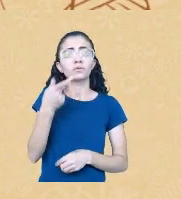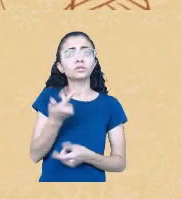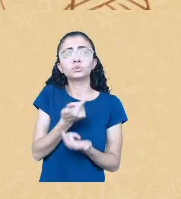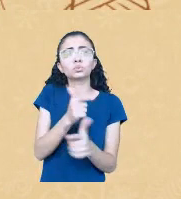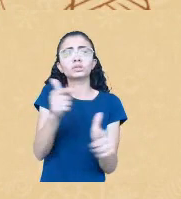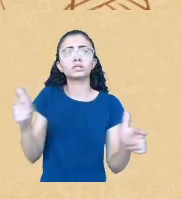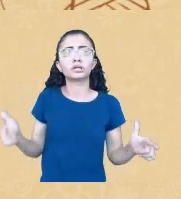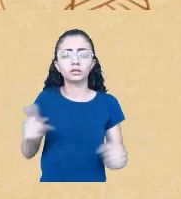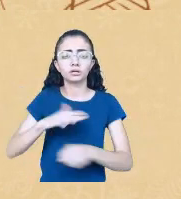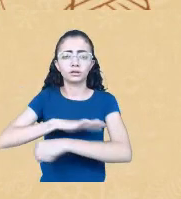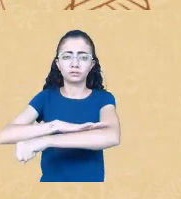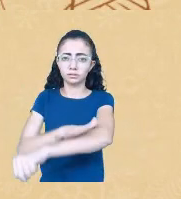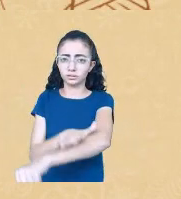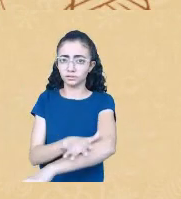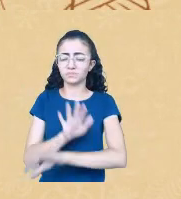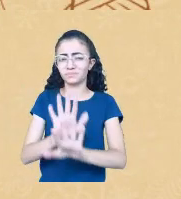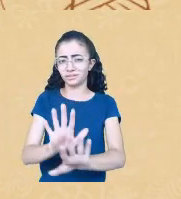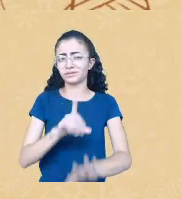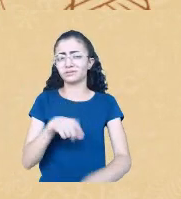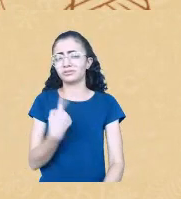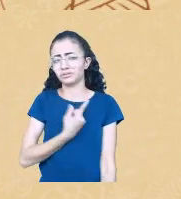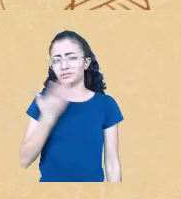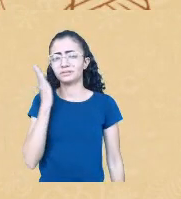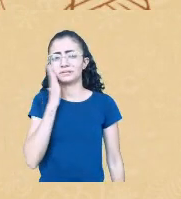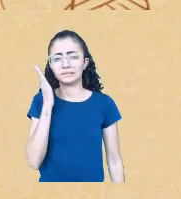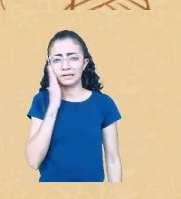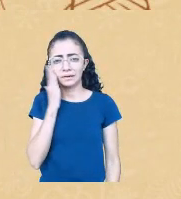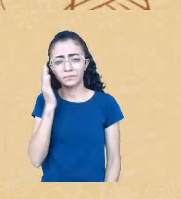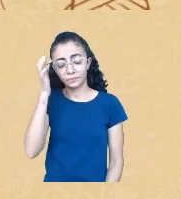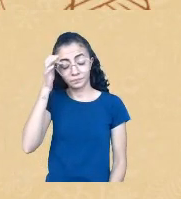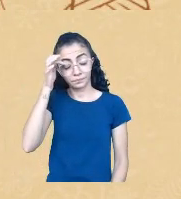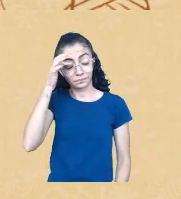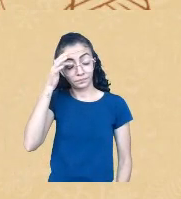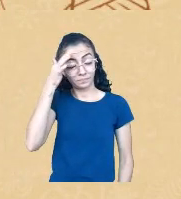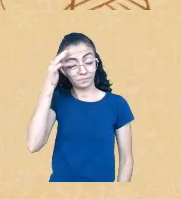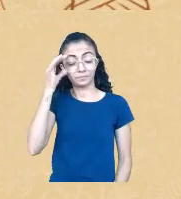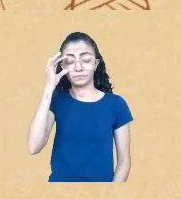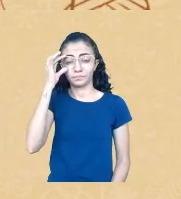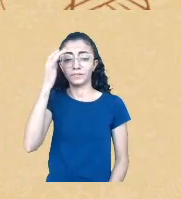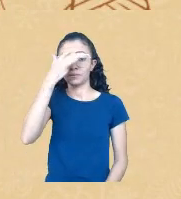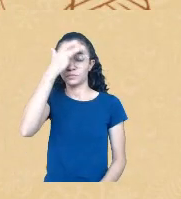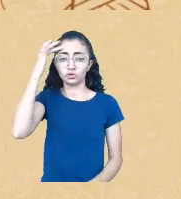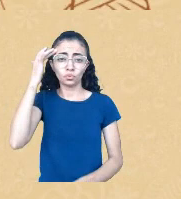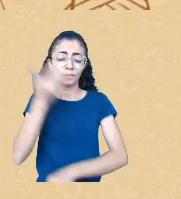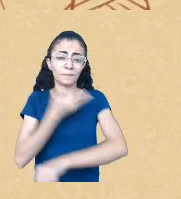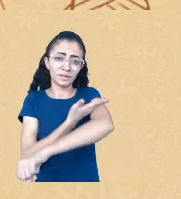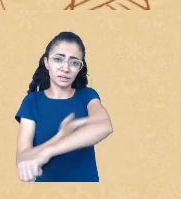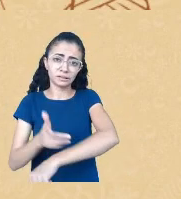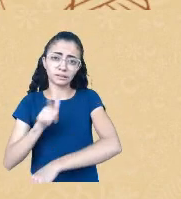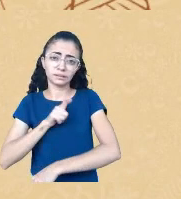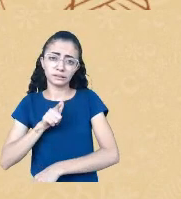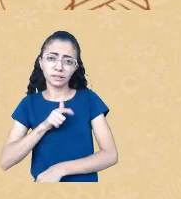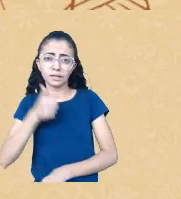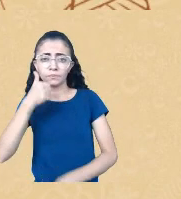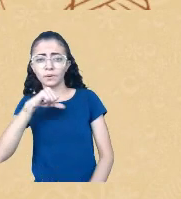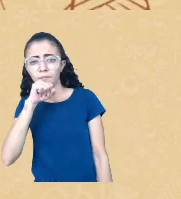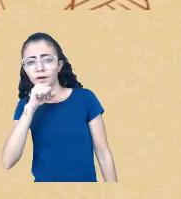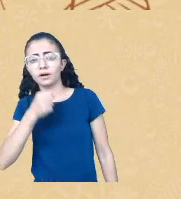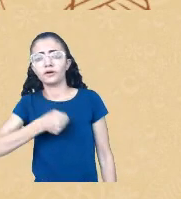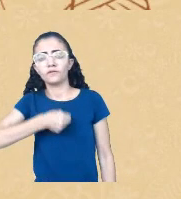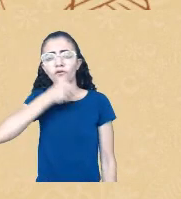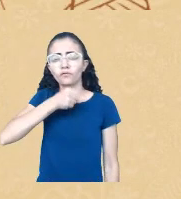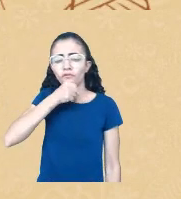pessoas brancas terem uma avó, uma avó negro, indígena, não tem significado a perda dos privilégios